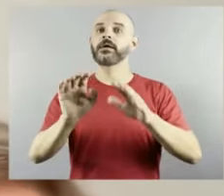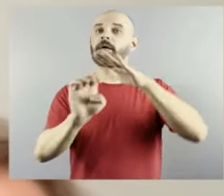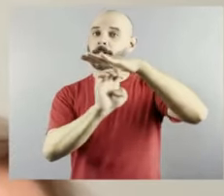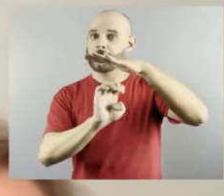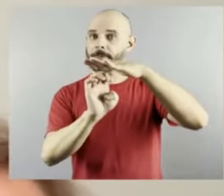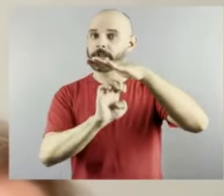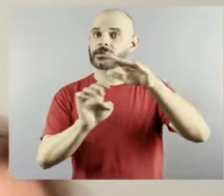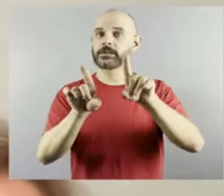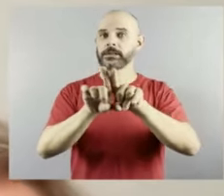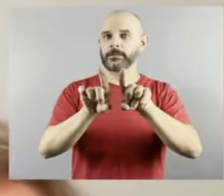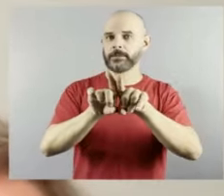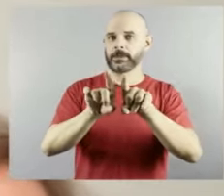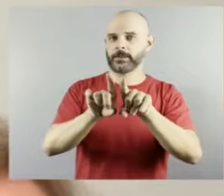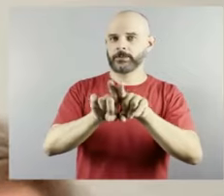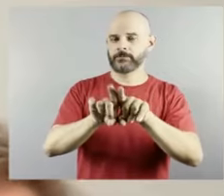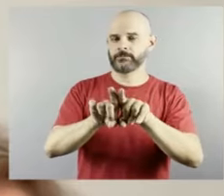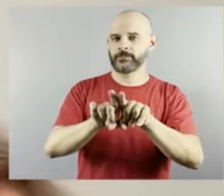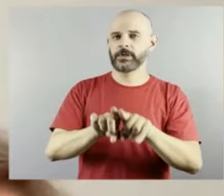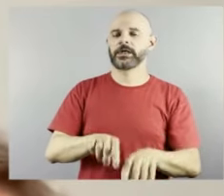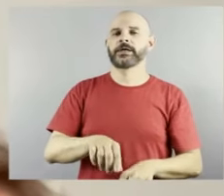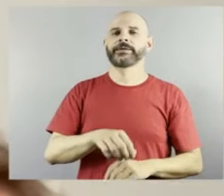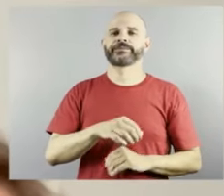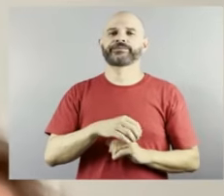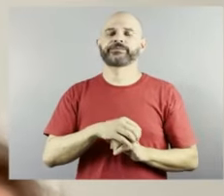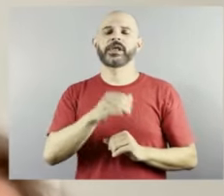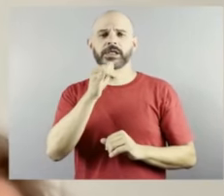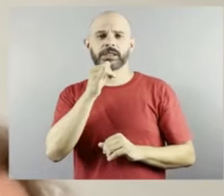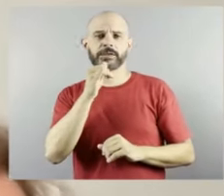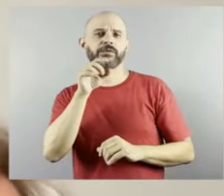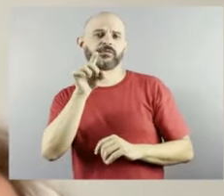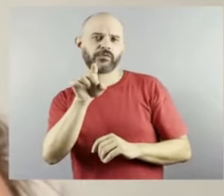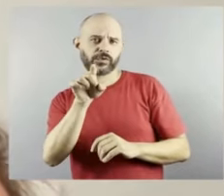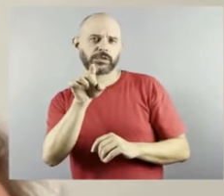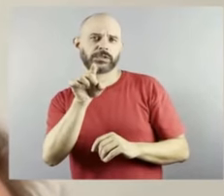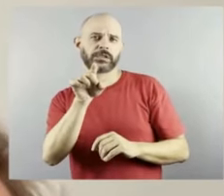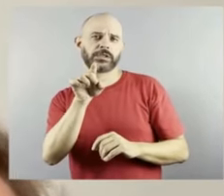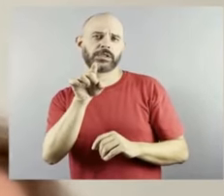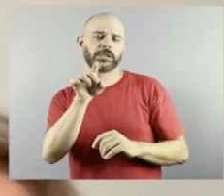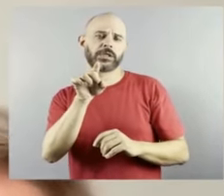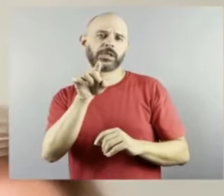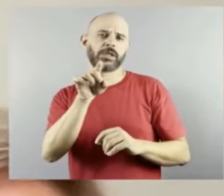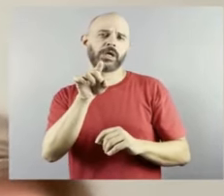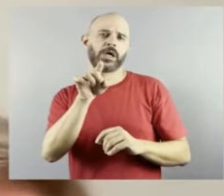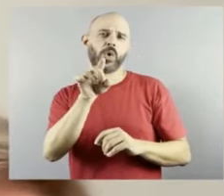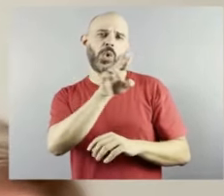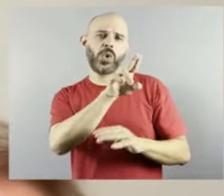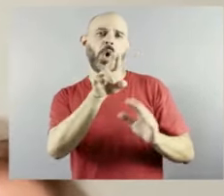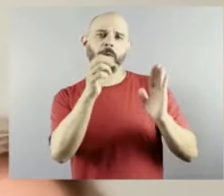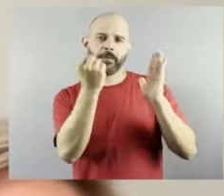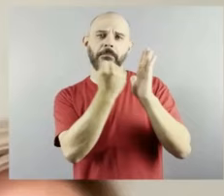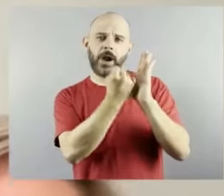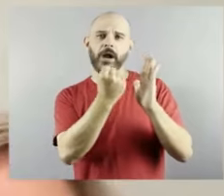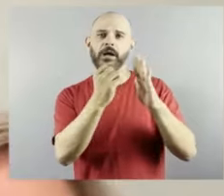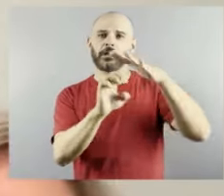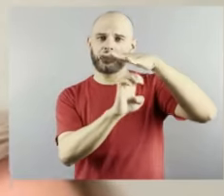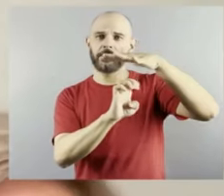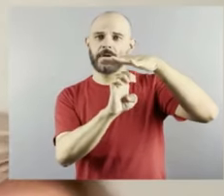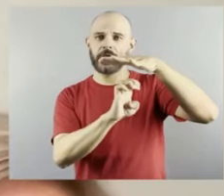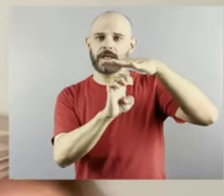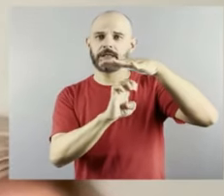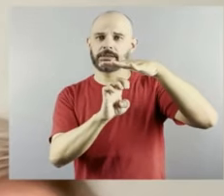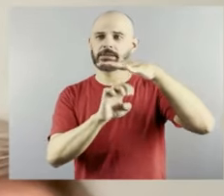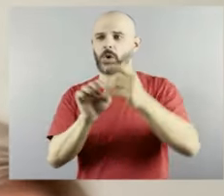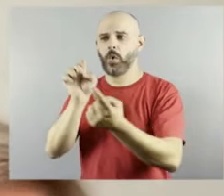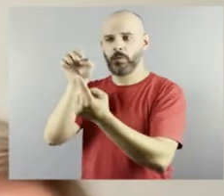o nome da sua empresa a uma causa, a causa da pessoa com deficiência, especialmente, porque algumas causas são mais simples